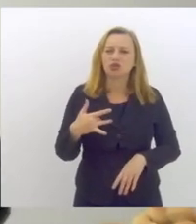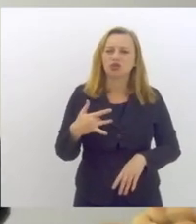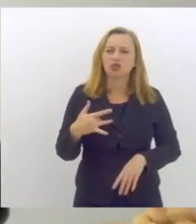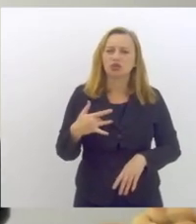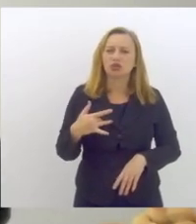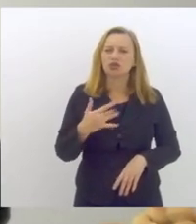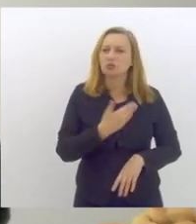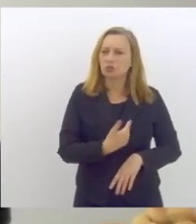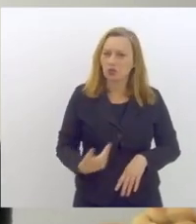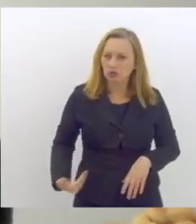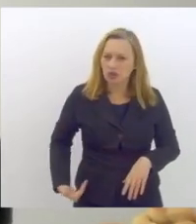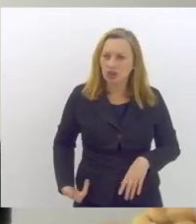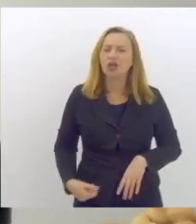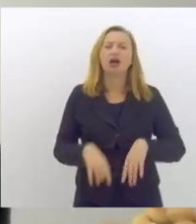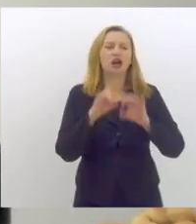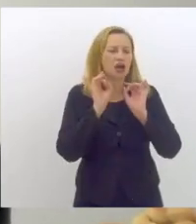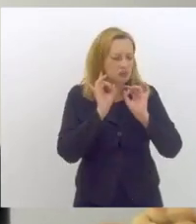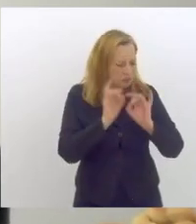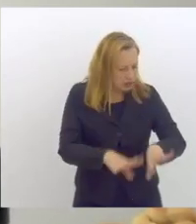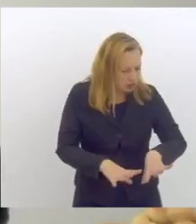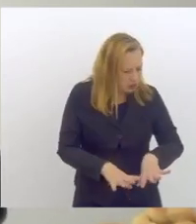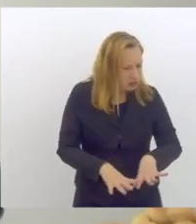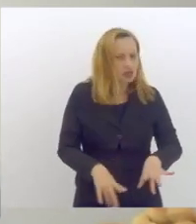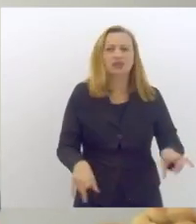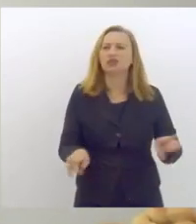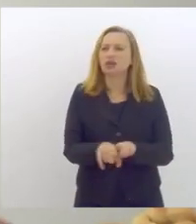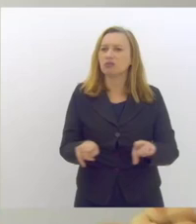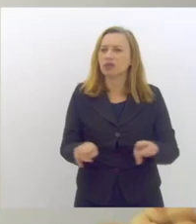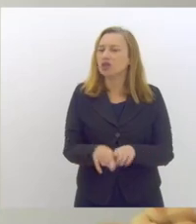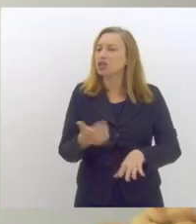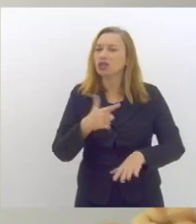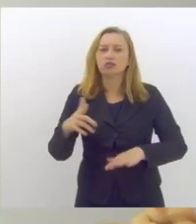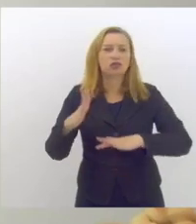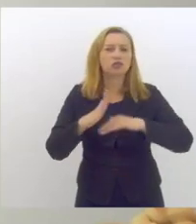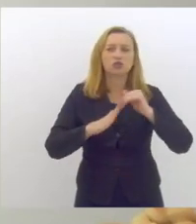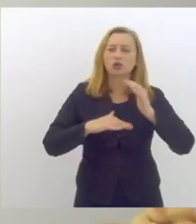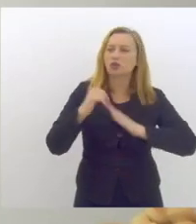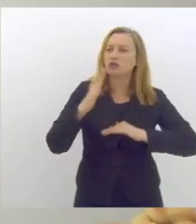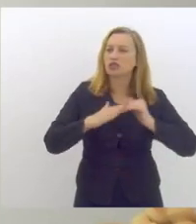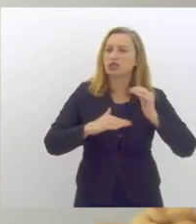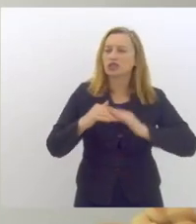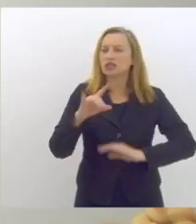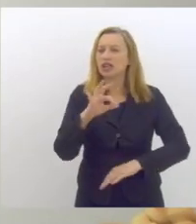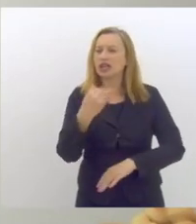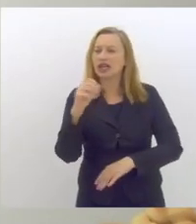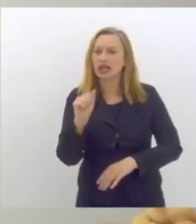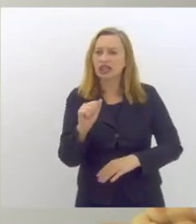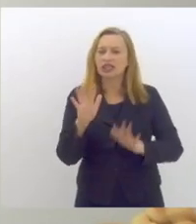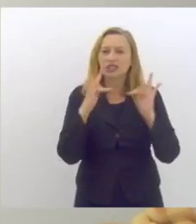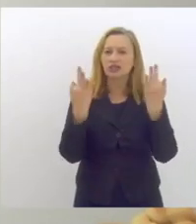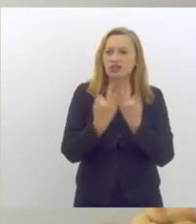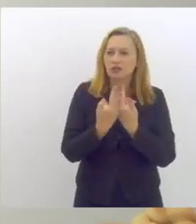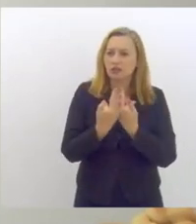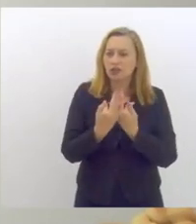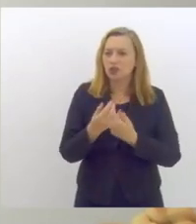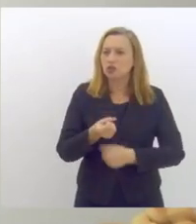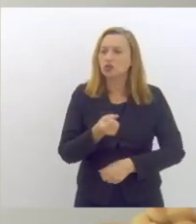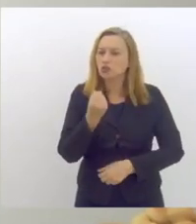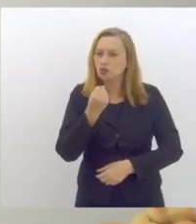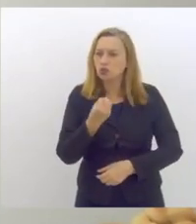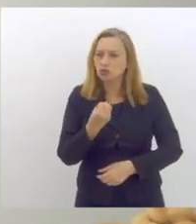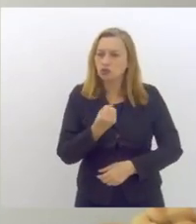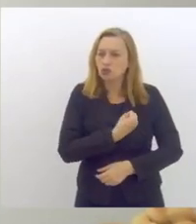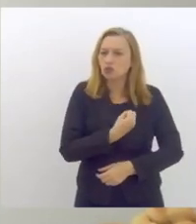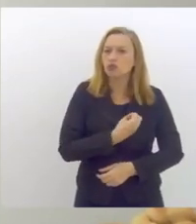pública também está largada não temos profissionais nas clínicas da família o suficiente para atender as demandas